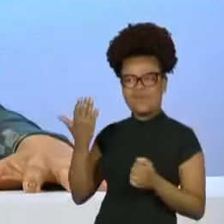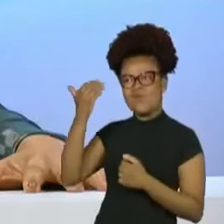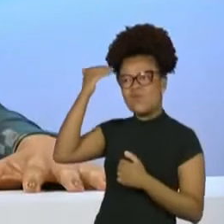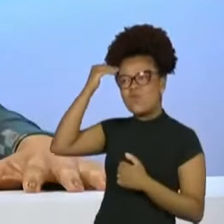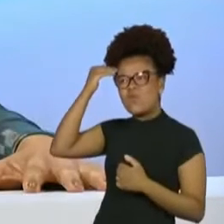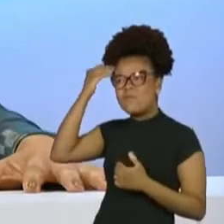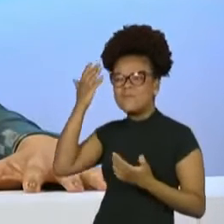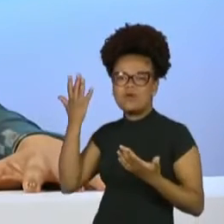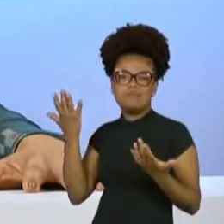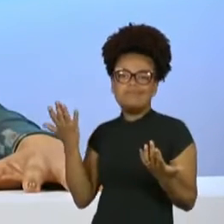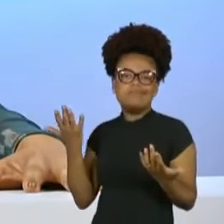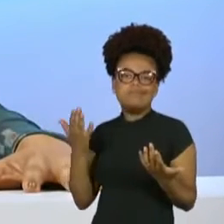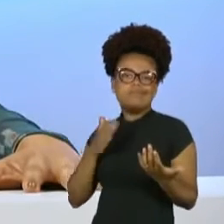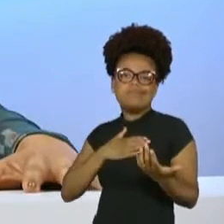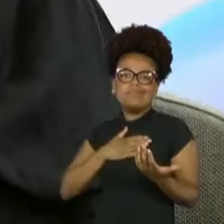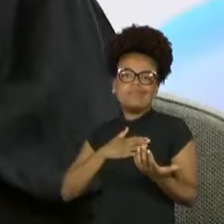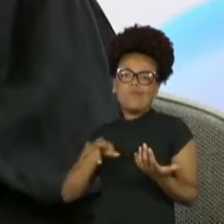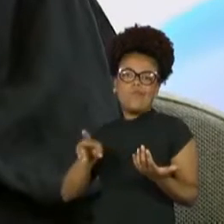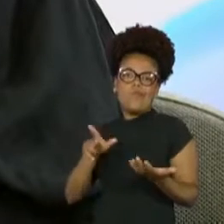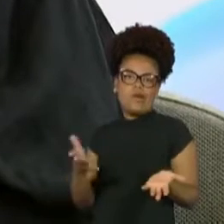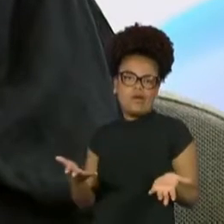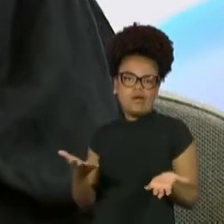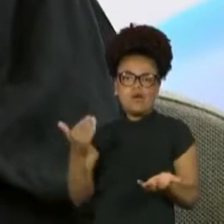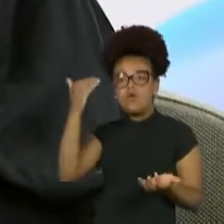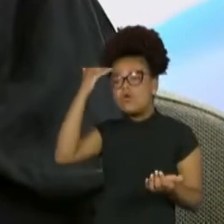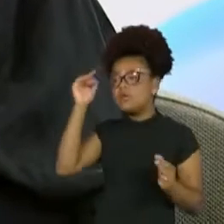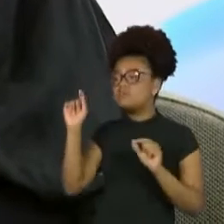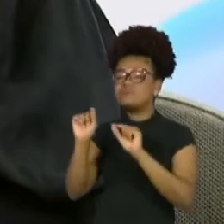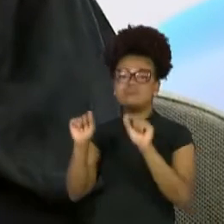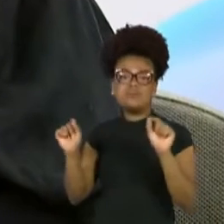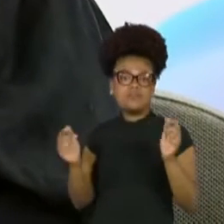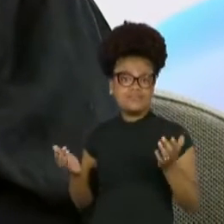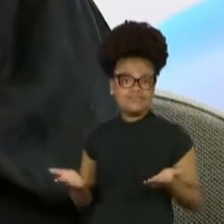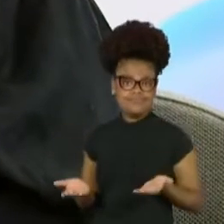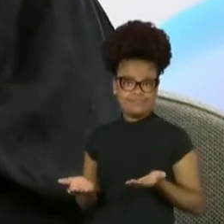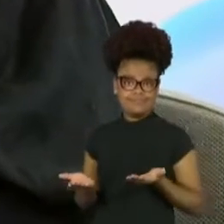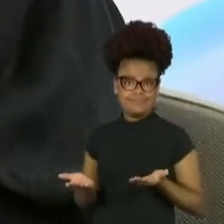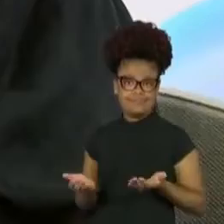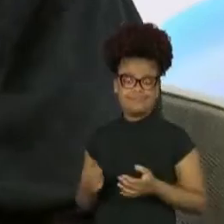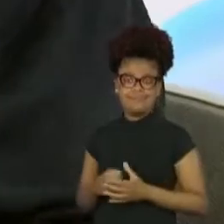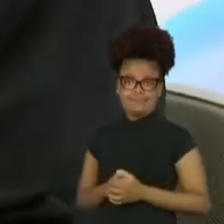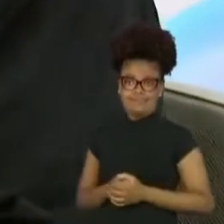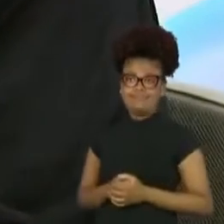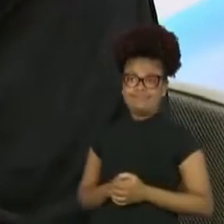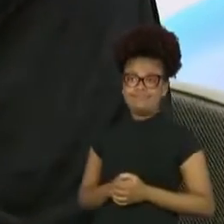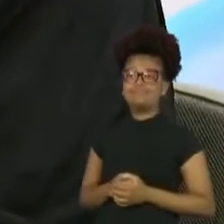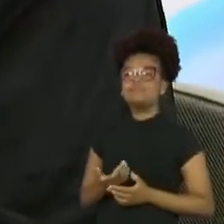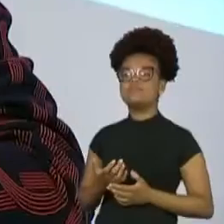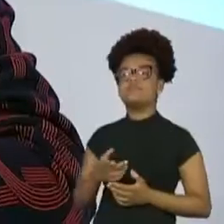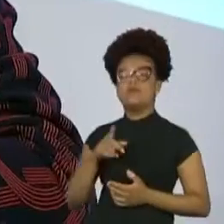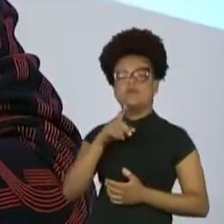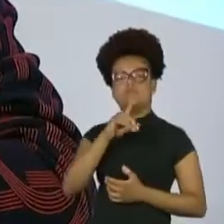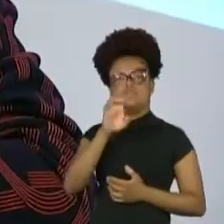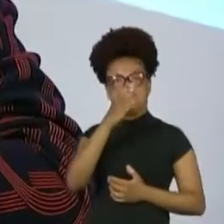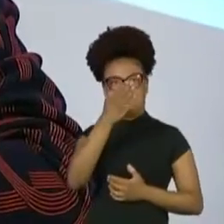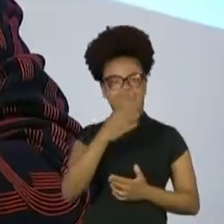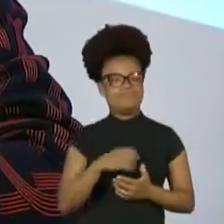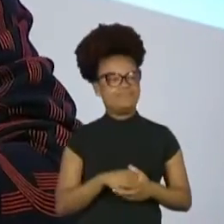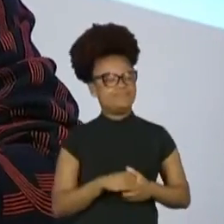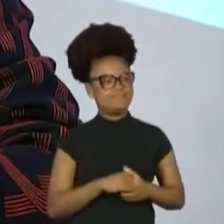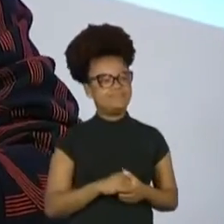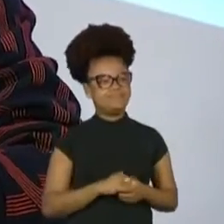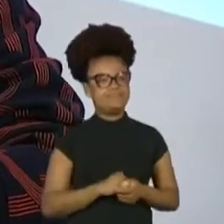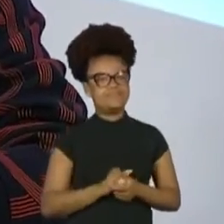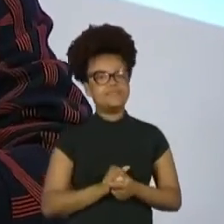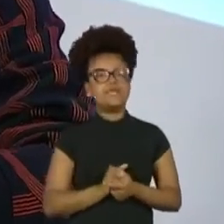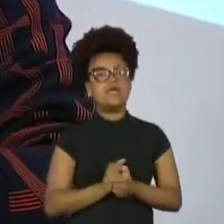culpa no Cacá Diegues e eu tinha que estar lá. Adê, por favor. Olá, Zezé. É prazer estar aqui